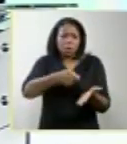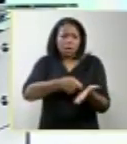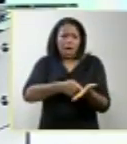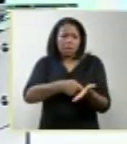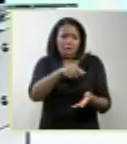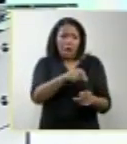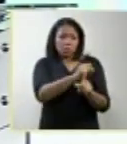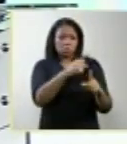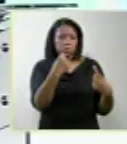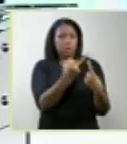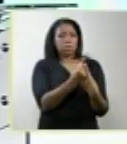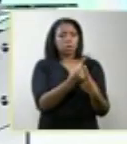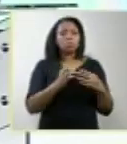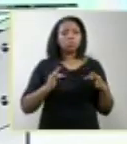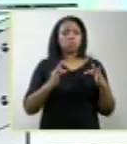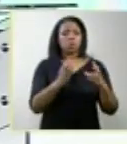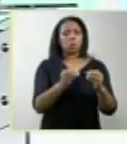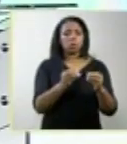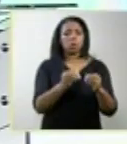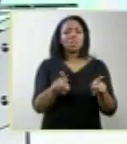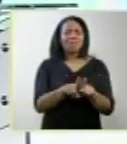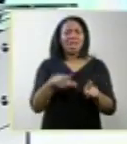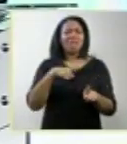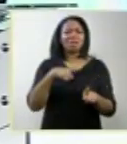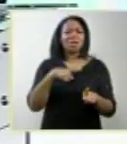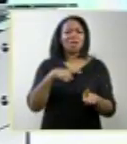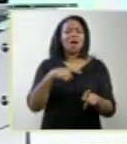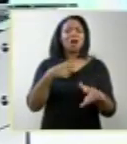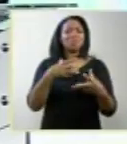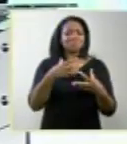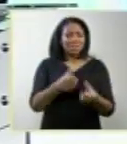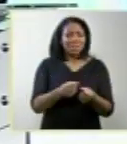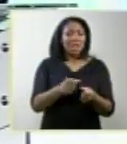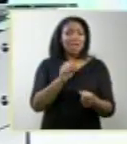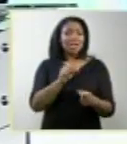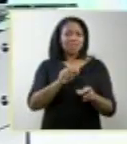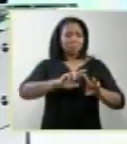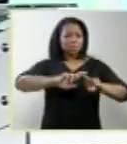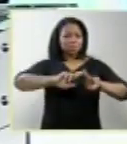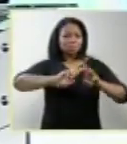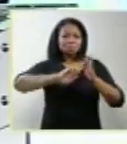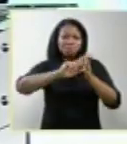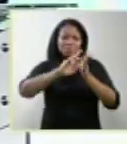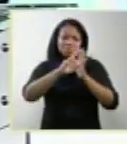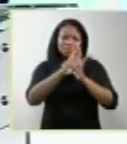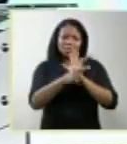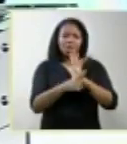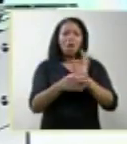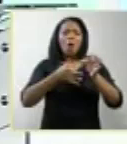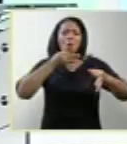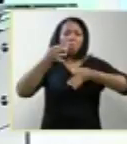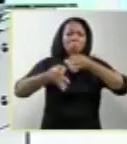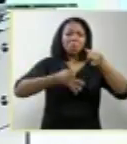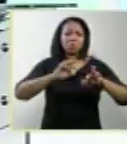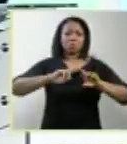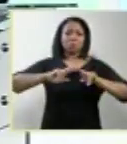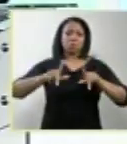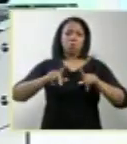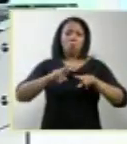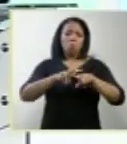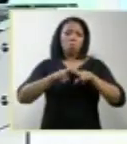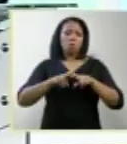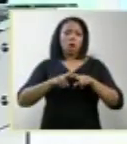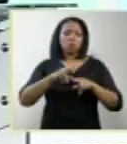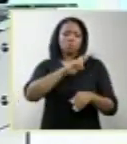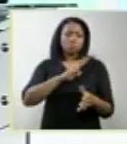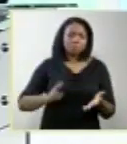sociedade como um todo a tomar atitudes que onde vamos ter diversidade e pluralidade de opiniões, seja do ponto de vista